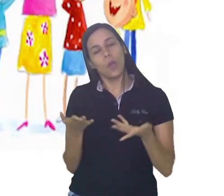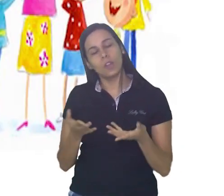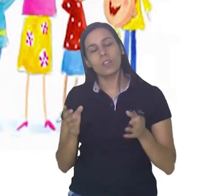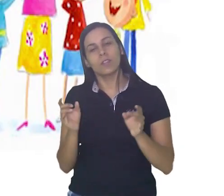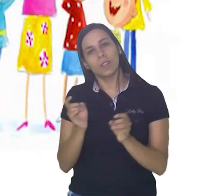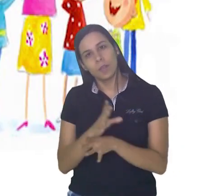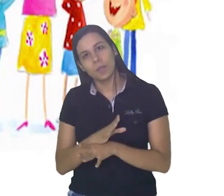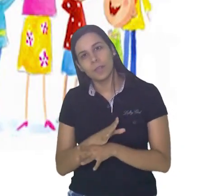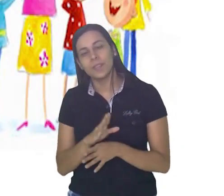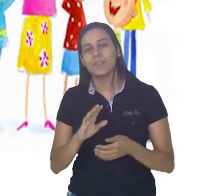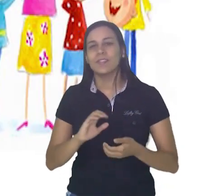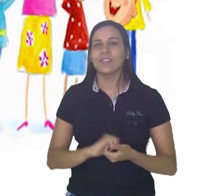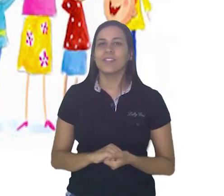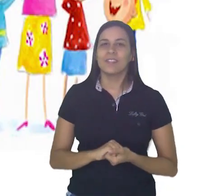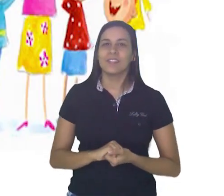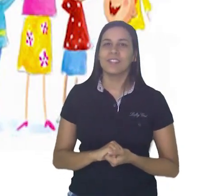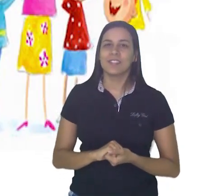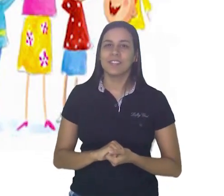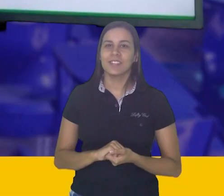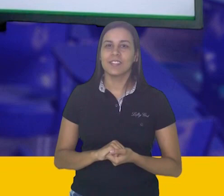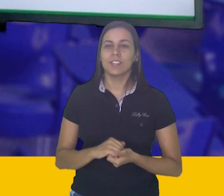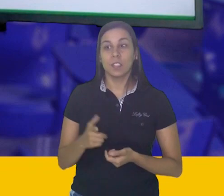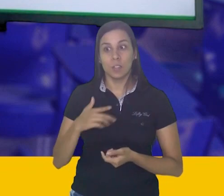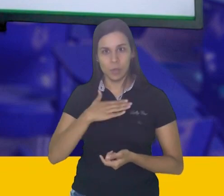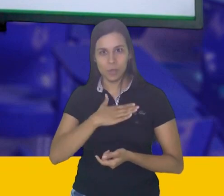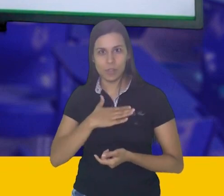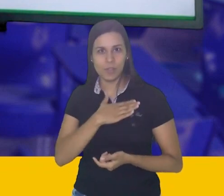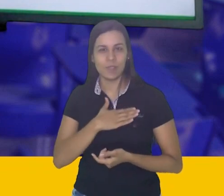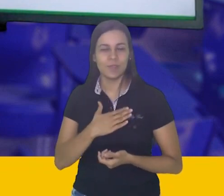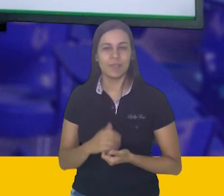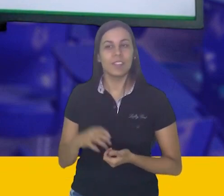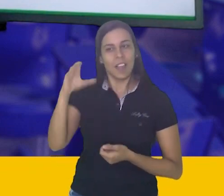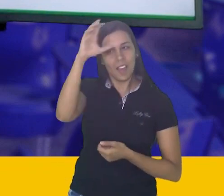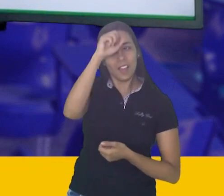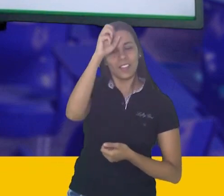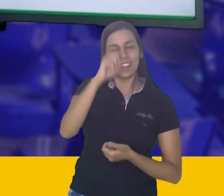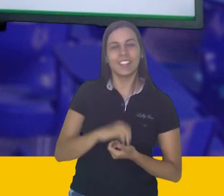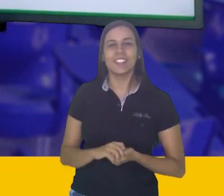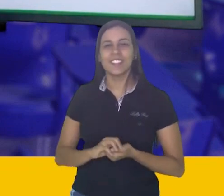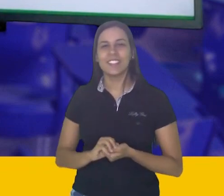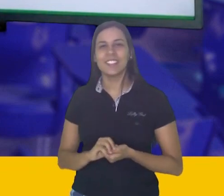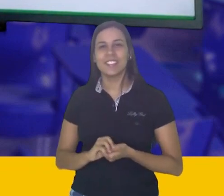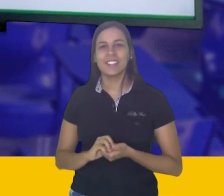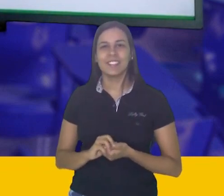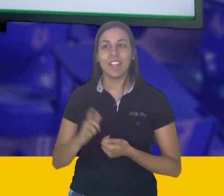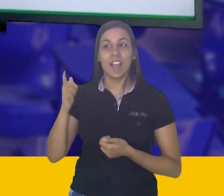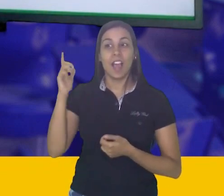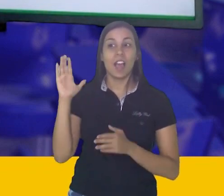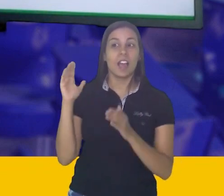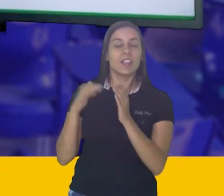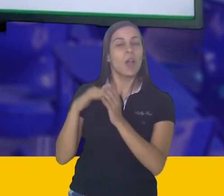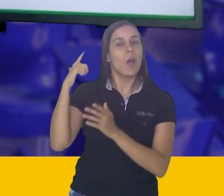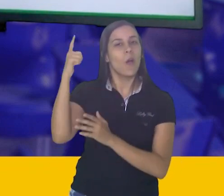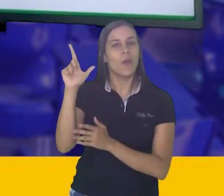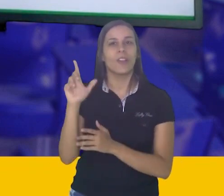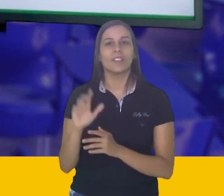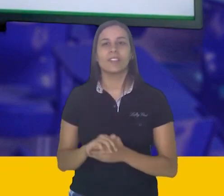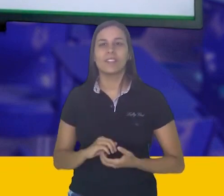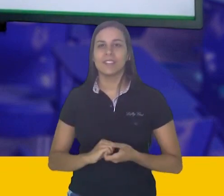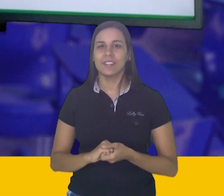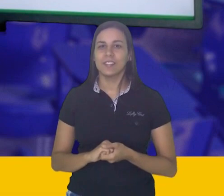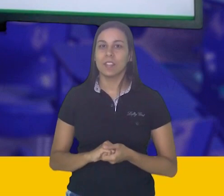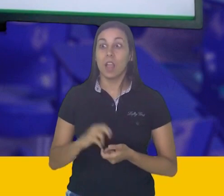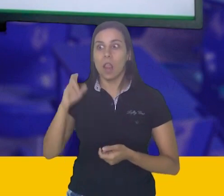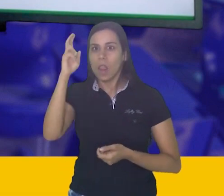só. A nossa aula termina aqui. Espero que você tenha gostado e que tenha aprendido. Até a nossa próxima aula. E lembrem do nosso